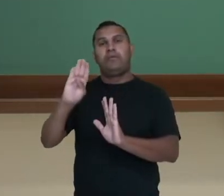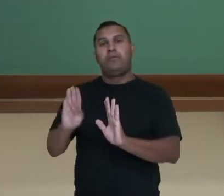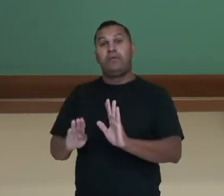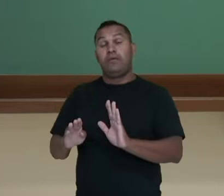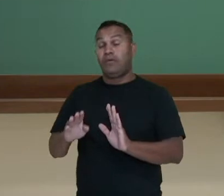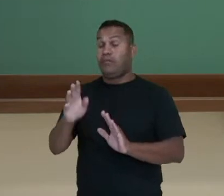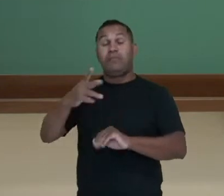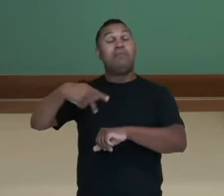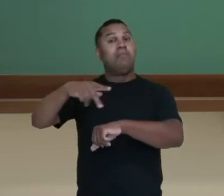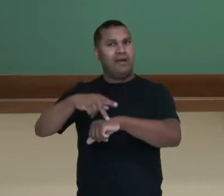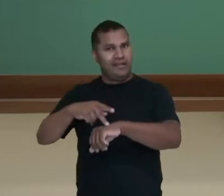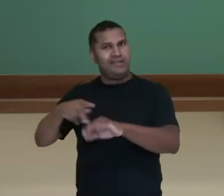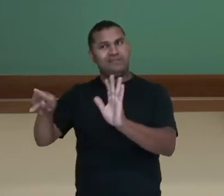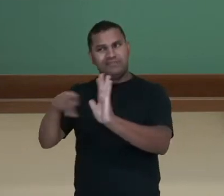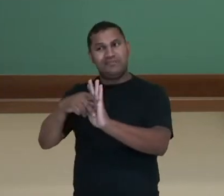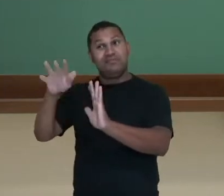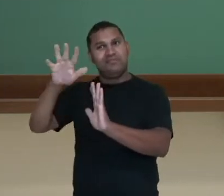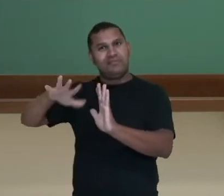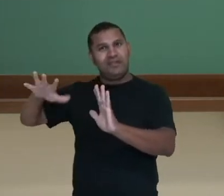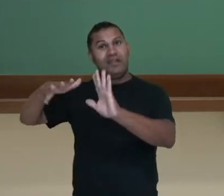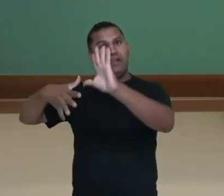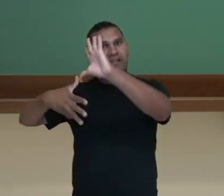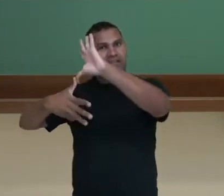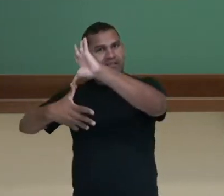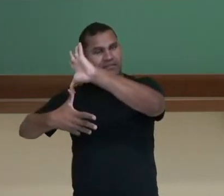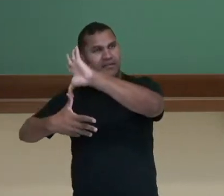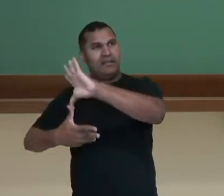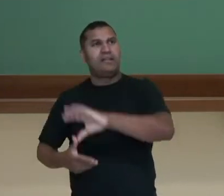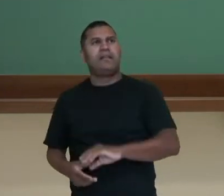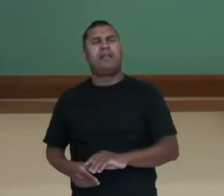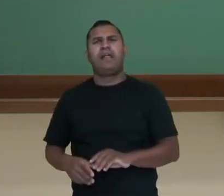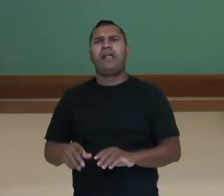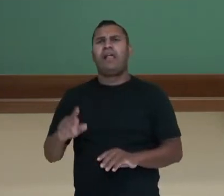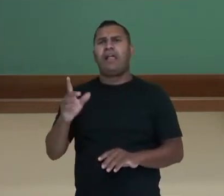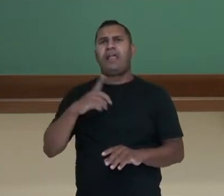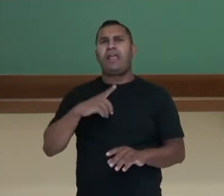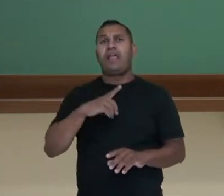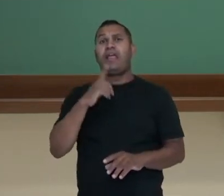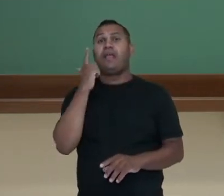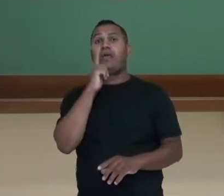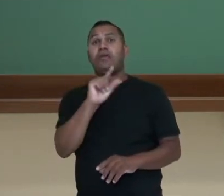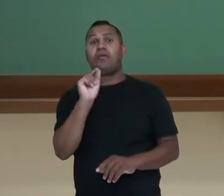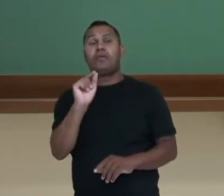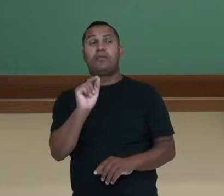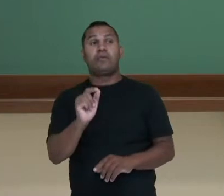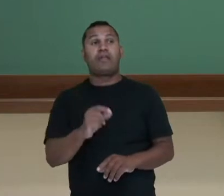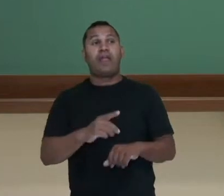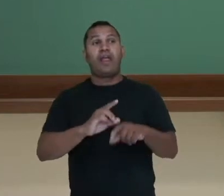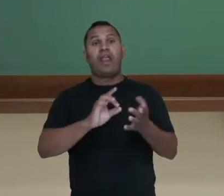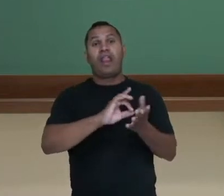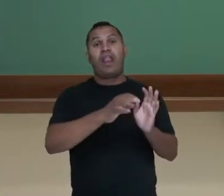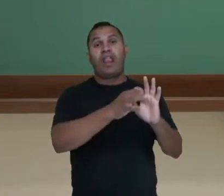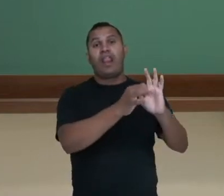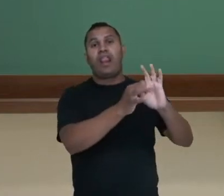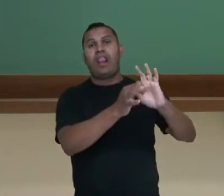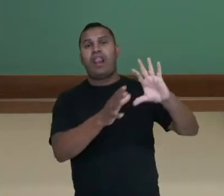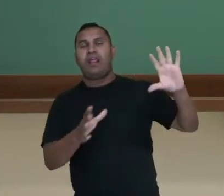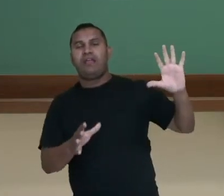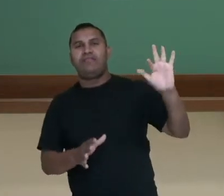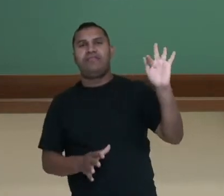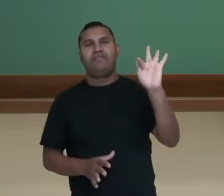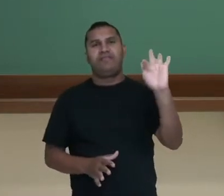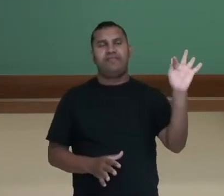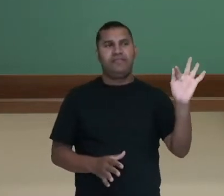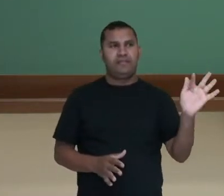movimento europeu, que defendia a liberdade, a igualdade, a fraternidade entre os povos. O Haiti, ele era